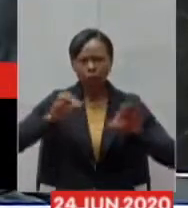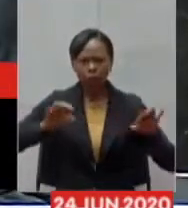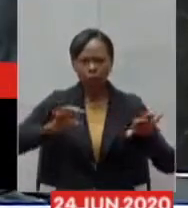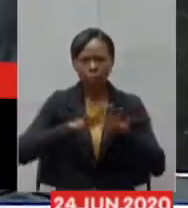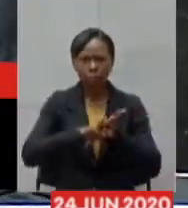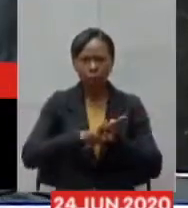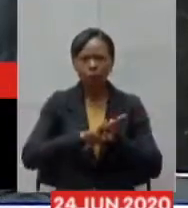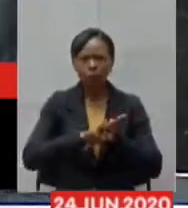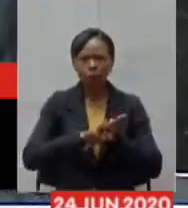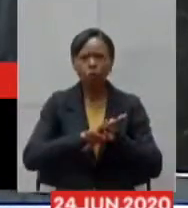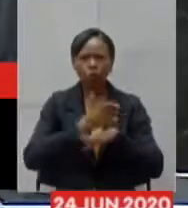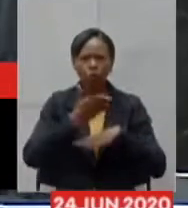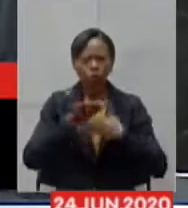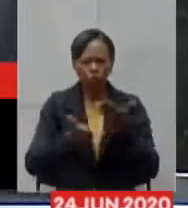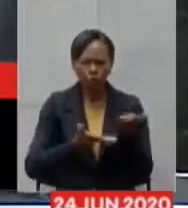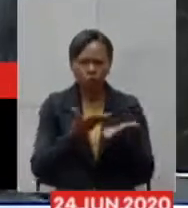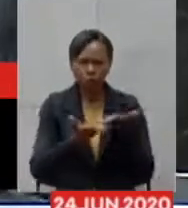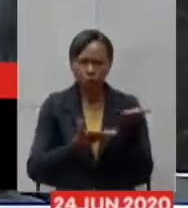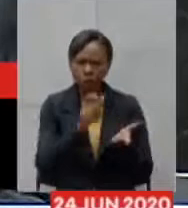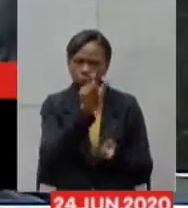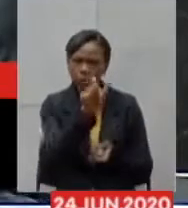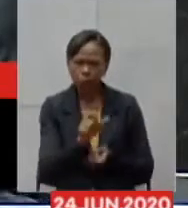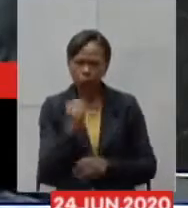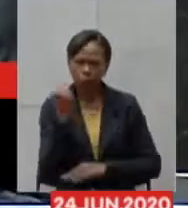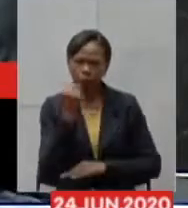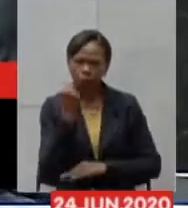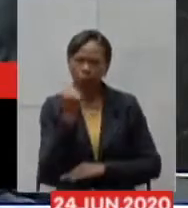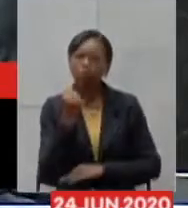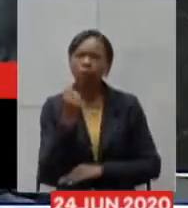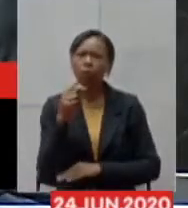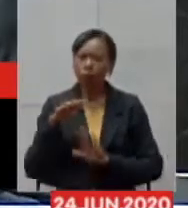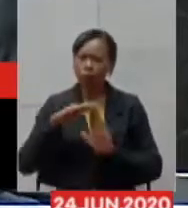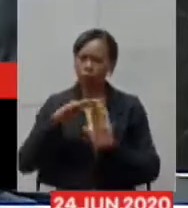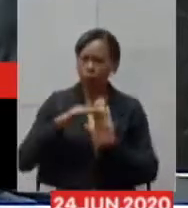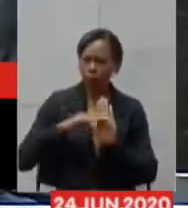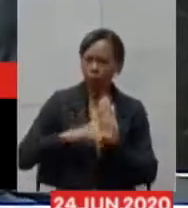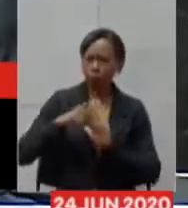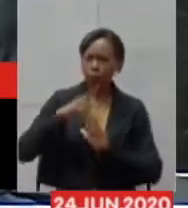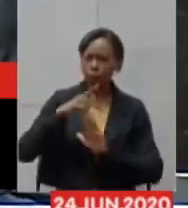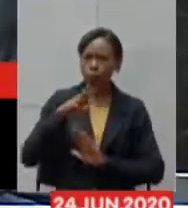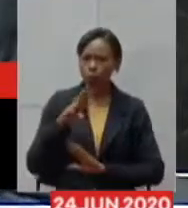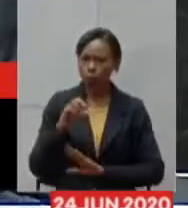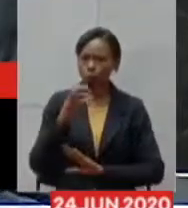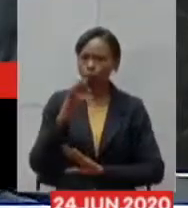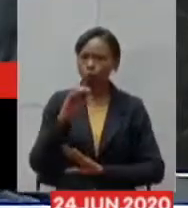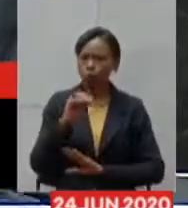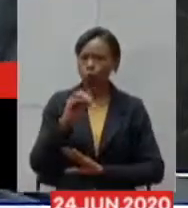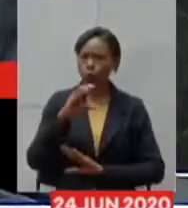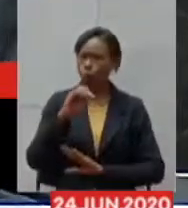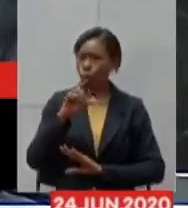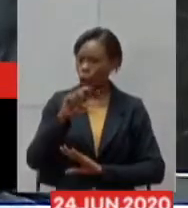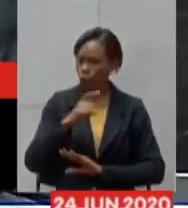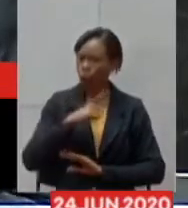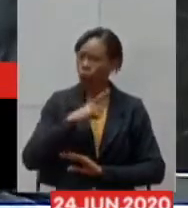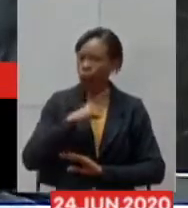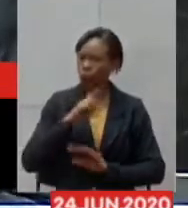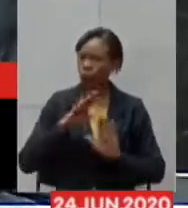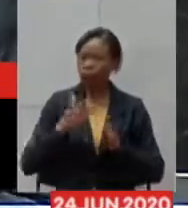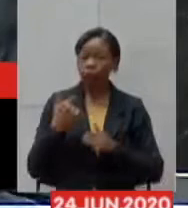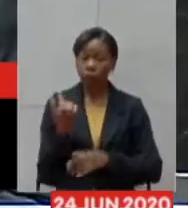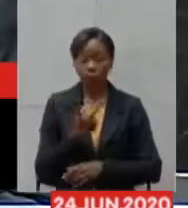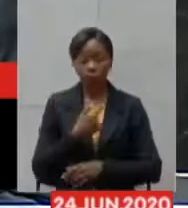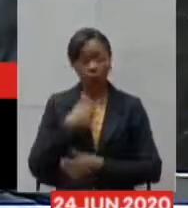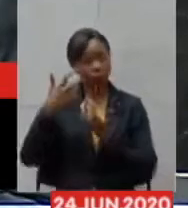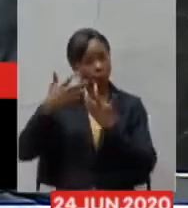grave nós já temos protocolos então a lógica do nosso plano de contingência foi sempre essa lógica de abrir